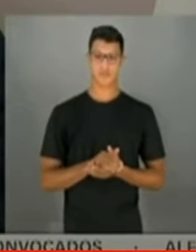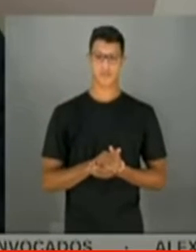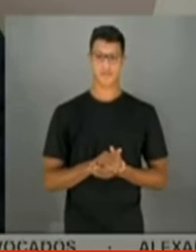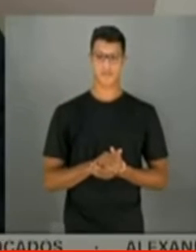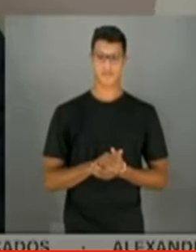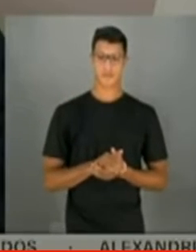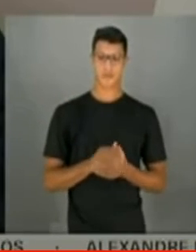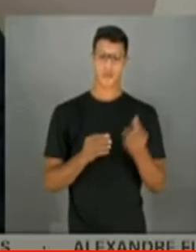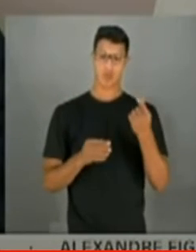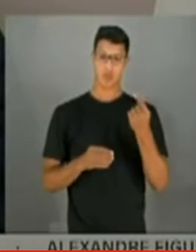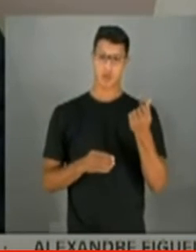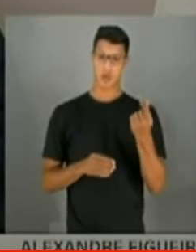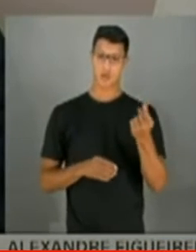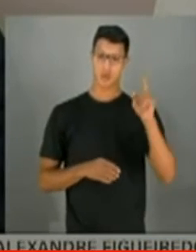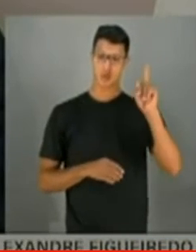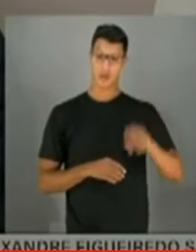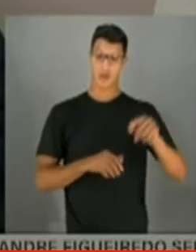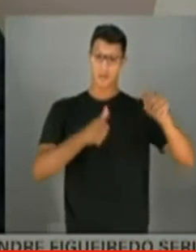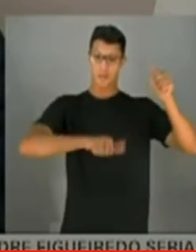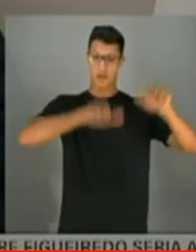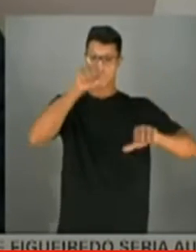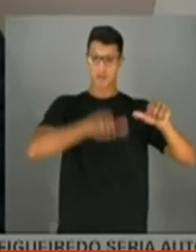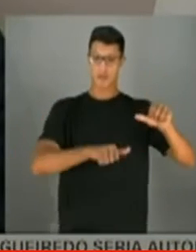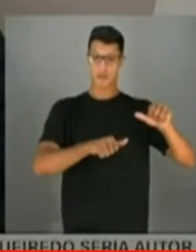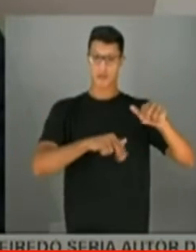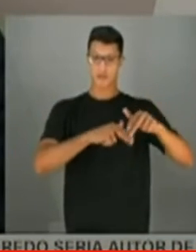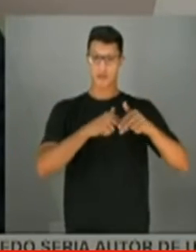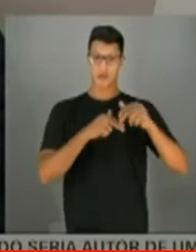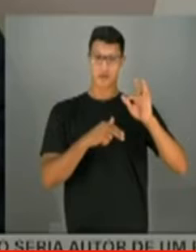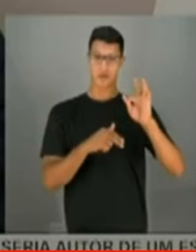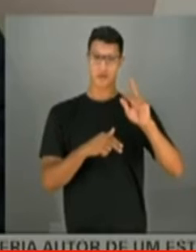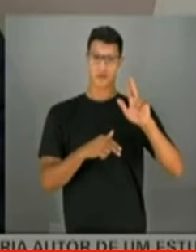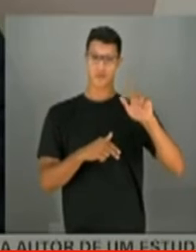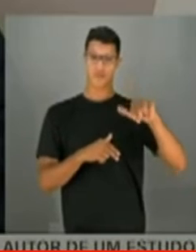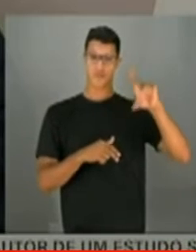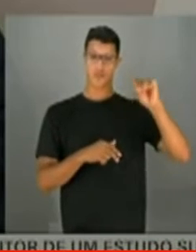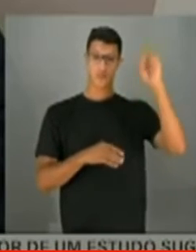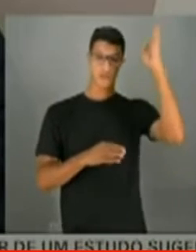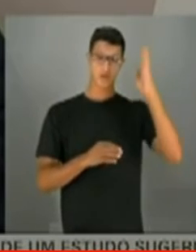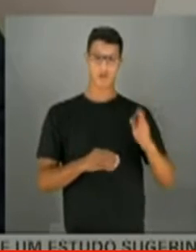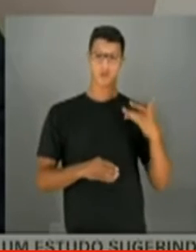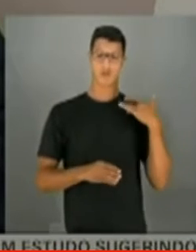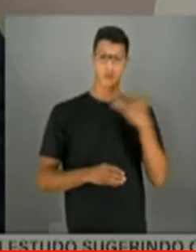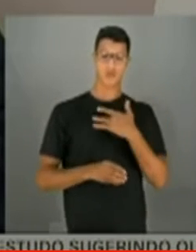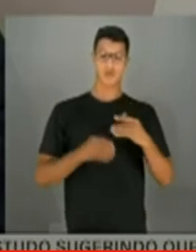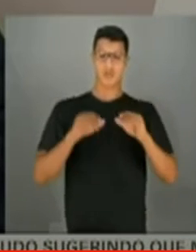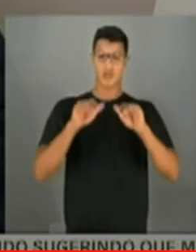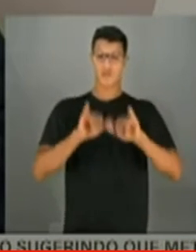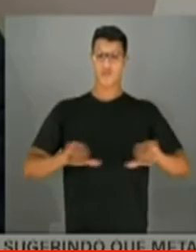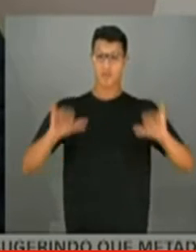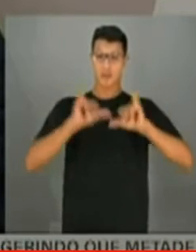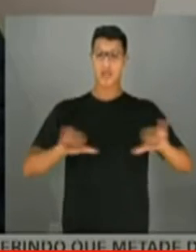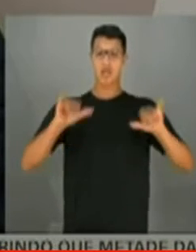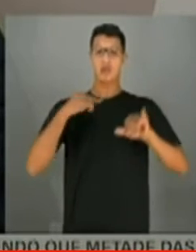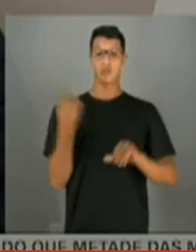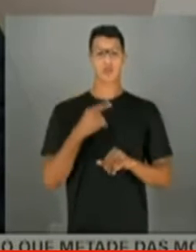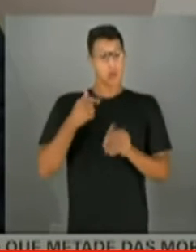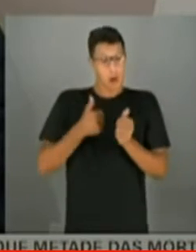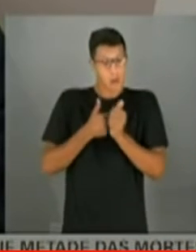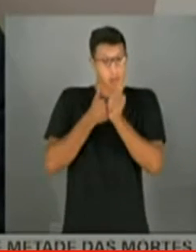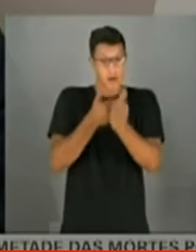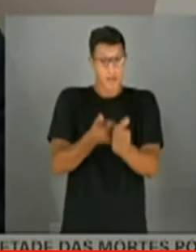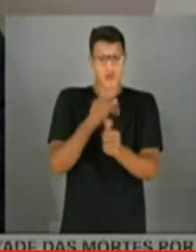recurso financeiro, ele é monitorado pelo Fundo Nacional de Saúde e ele é informatizado. Então, a gente tem um acompanhamento